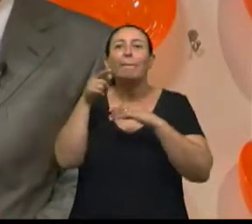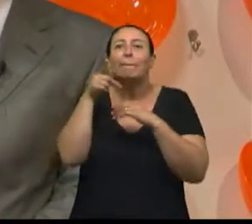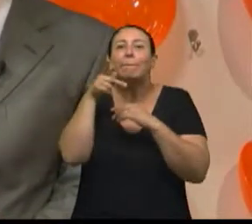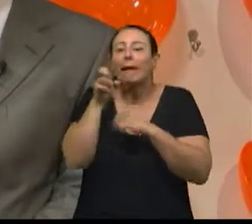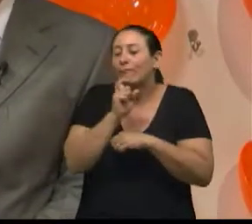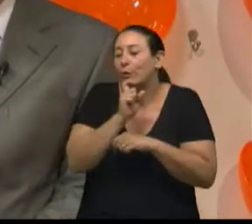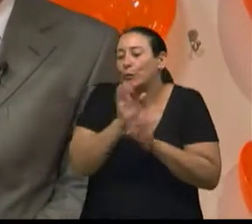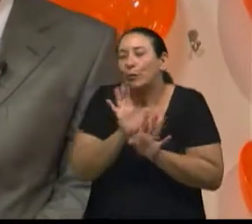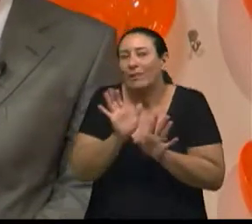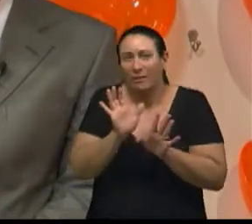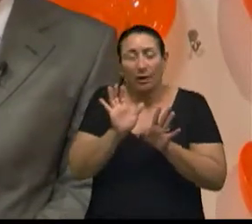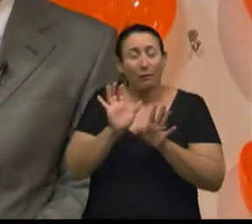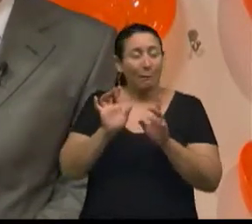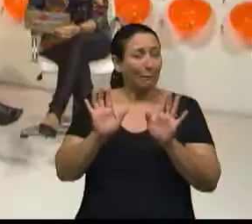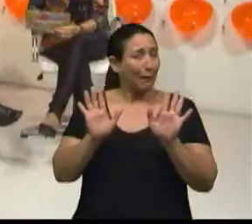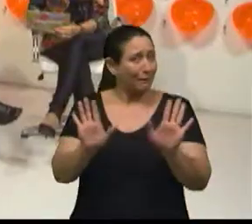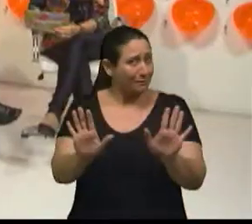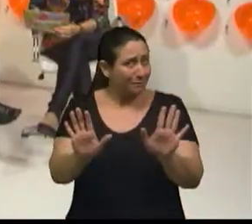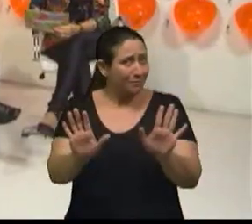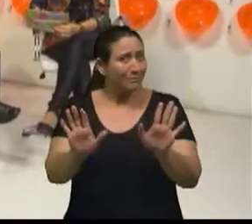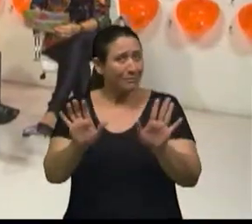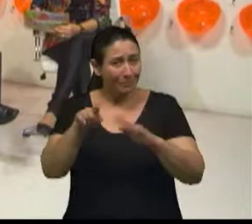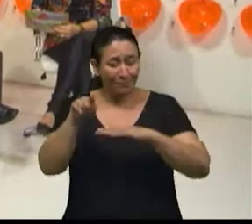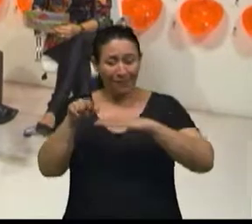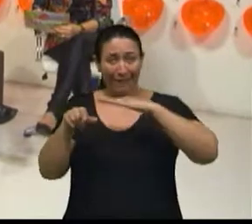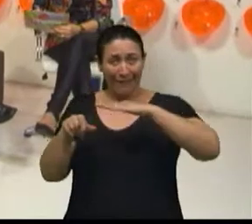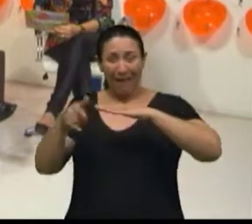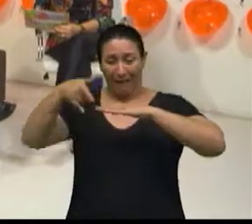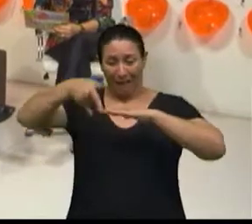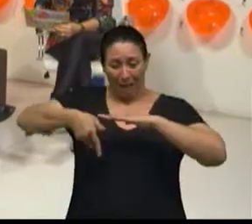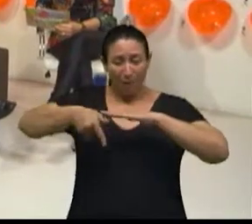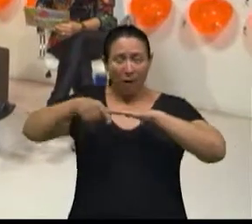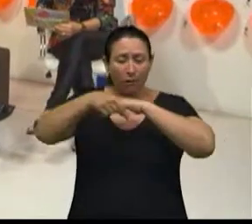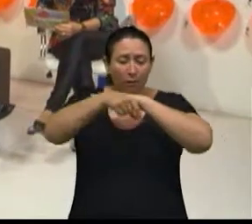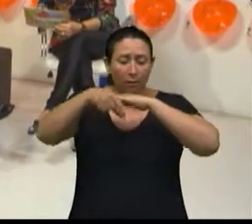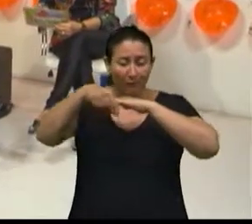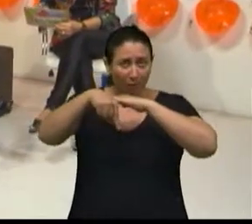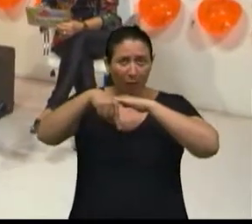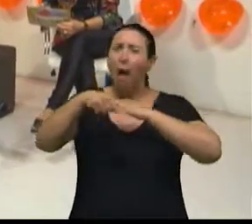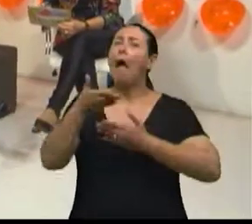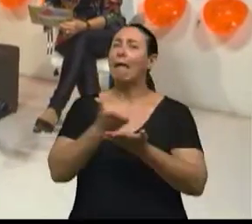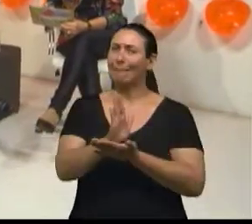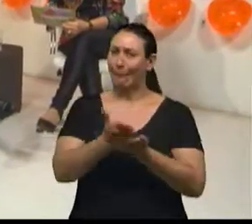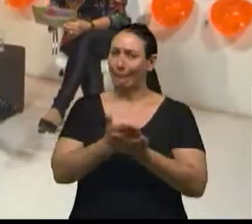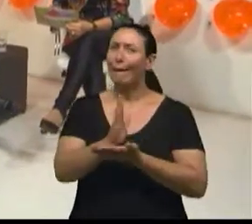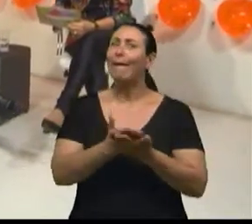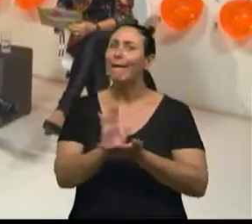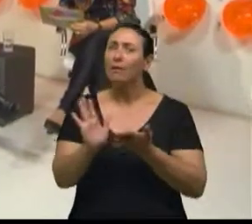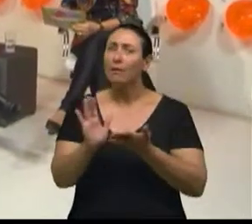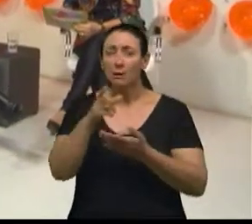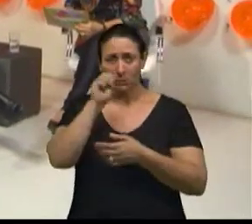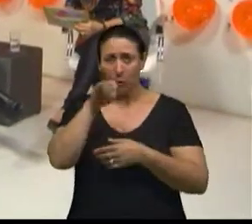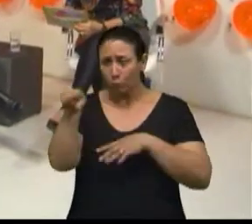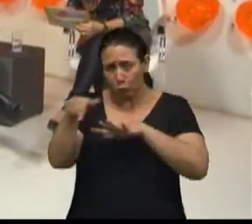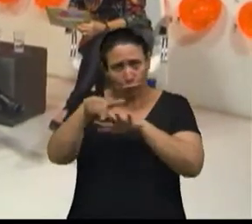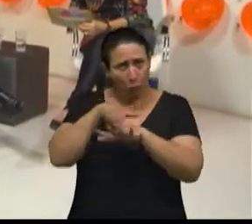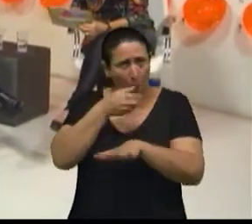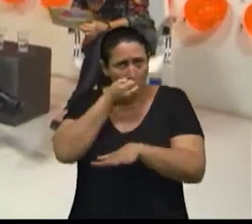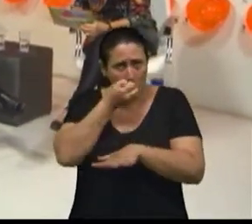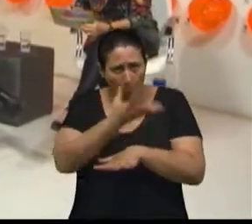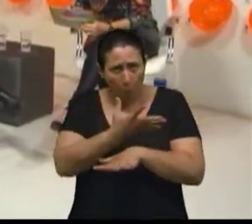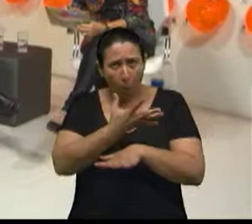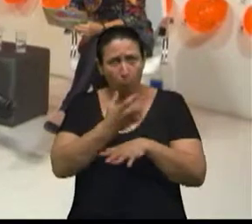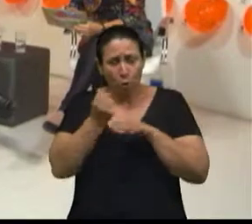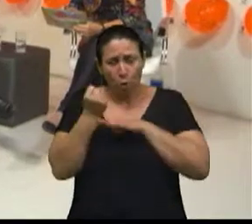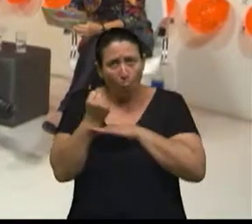o pé. Mas eu vejo o seguinte, que na verdade esse tapetinho mais atrapalha do que qualquer outra coisa. Se tu tiver um bom chinelo, um chinelo